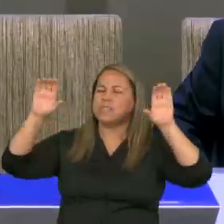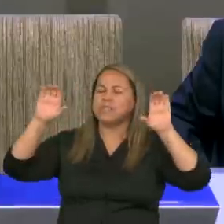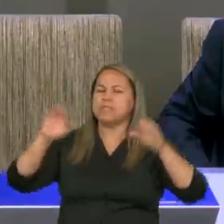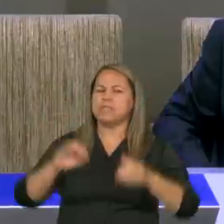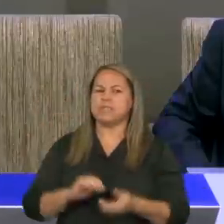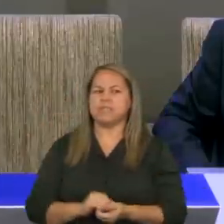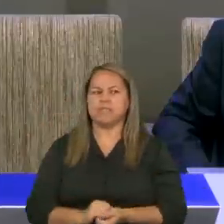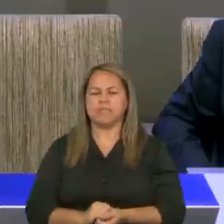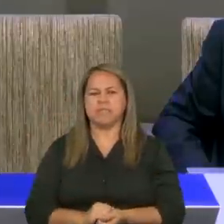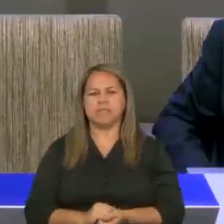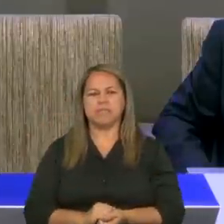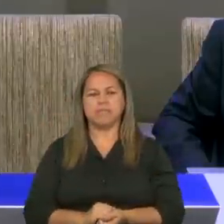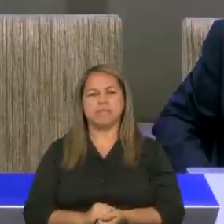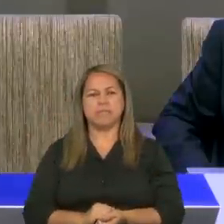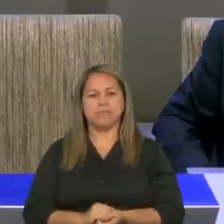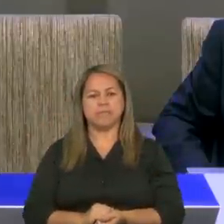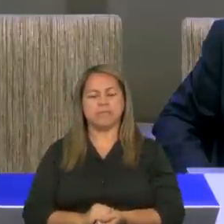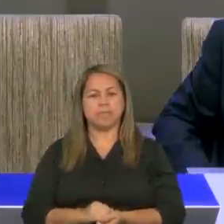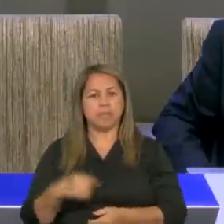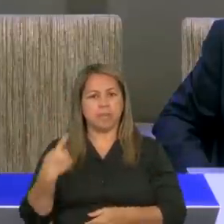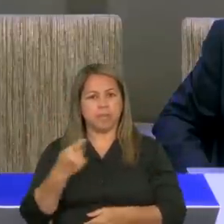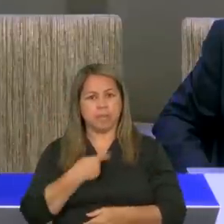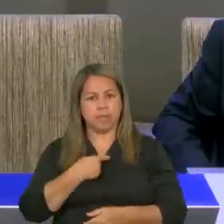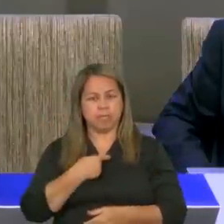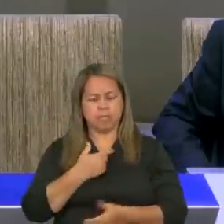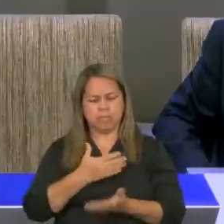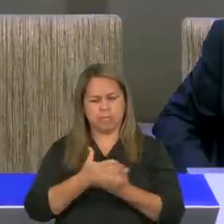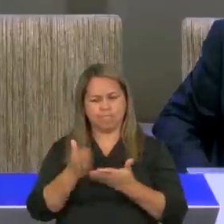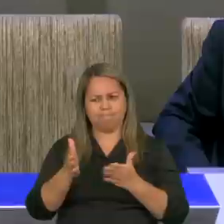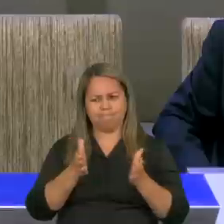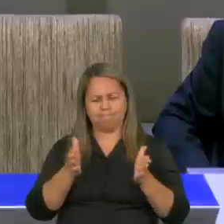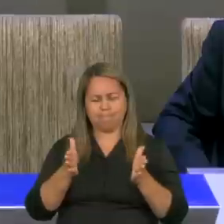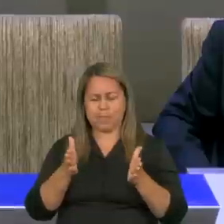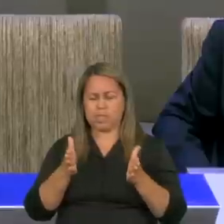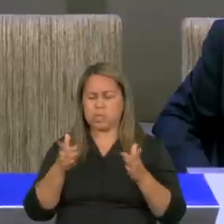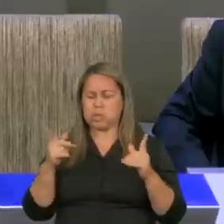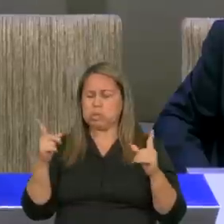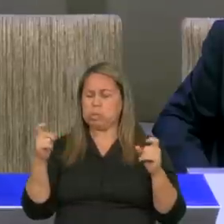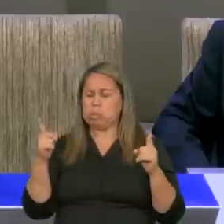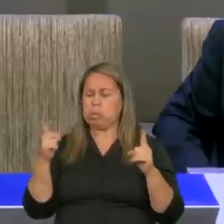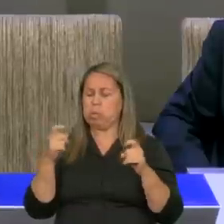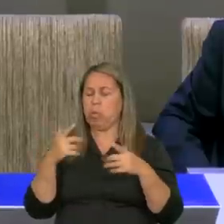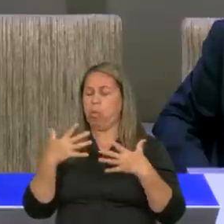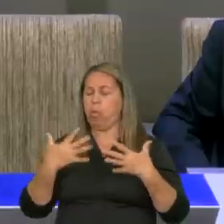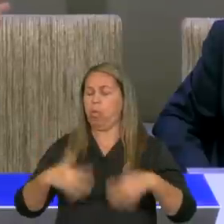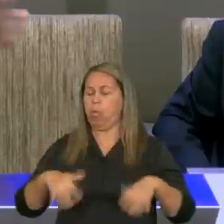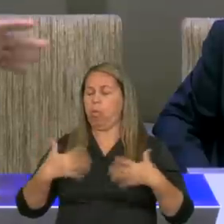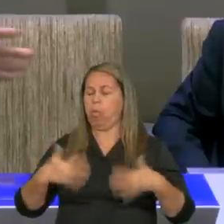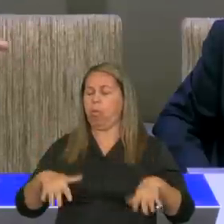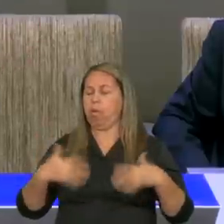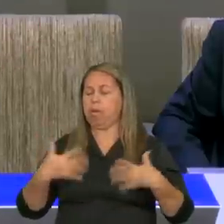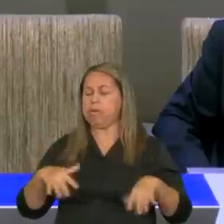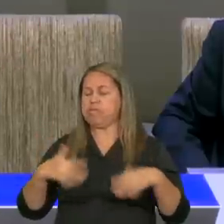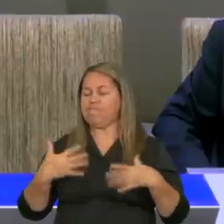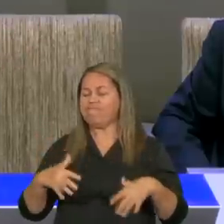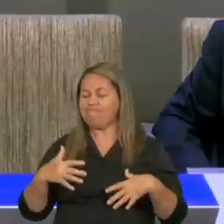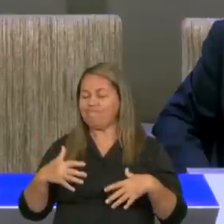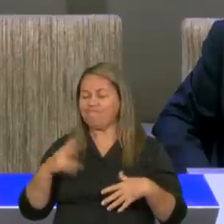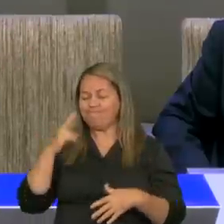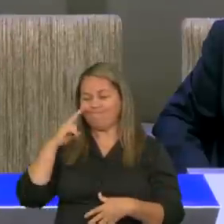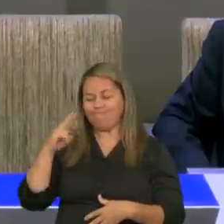estamos entrando, em uma fase, complicada, os prognósticos, são negativos,